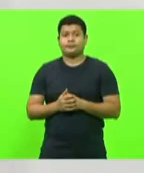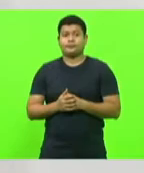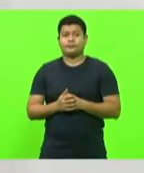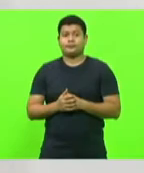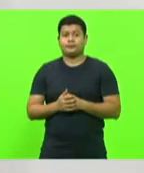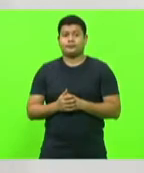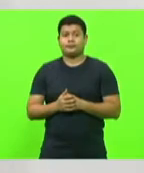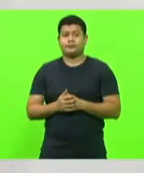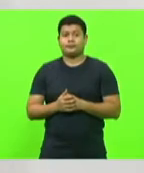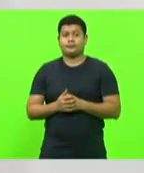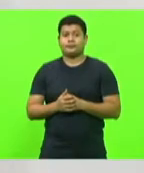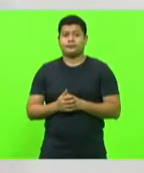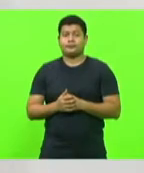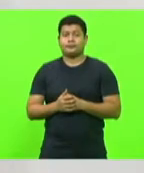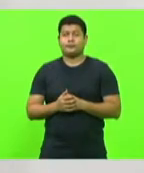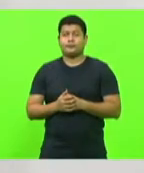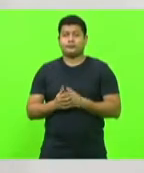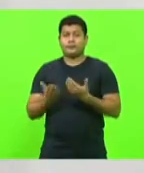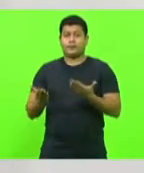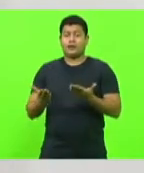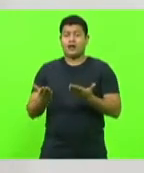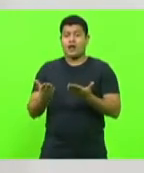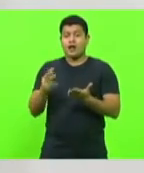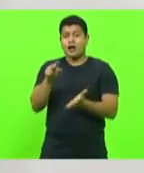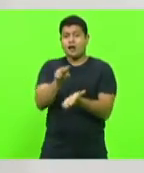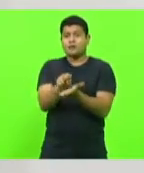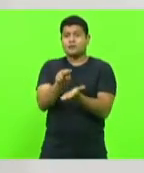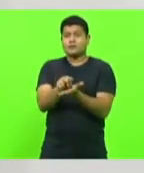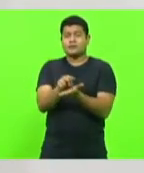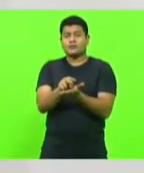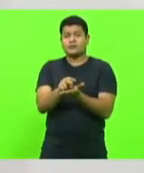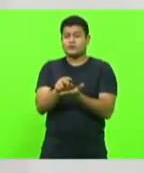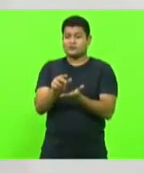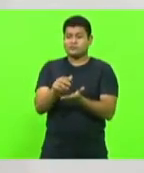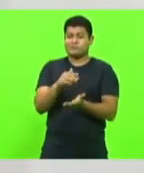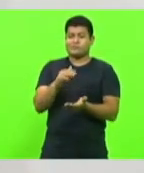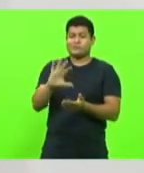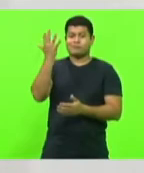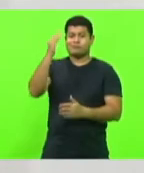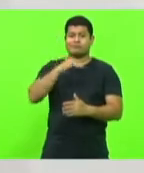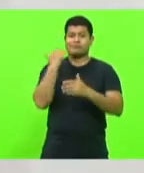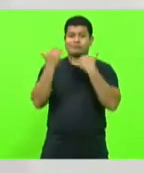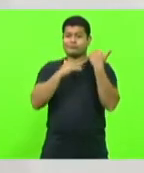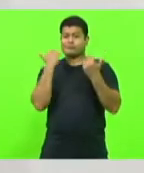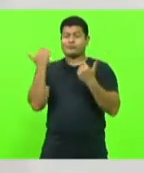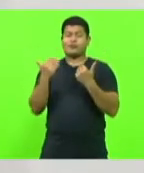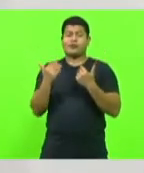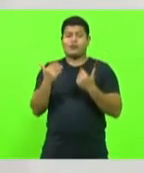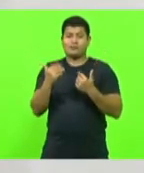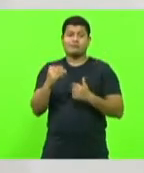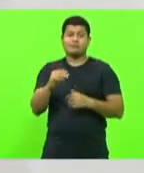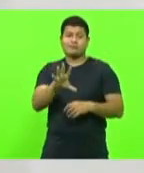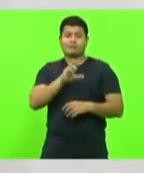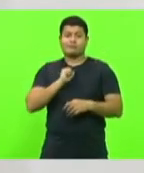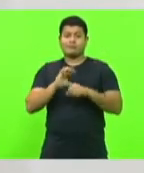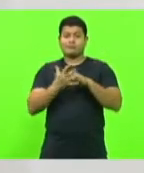Os pacientes que morriam de COVID tinham seus atestados de óbitos